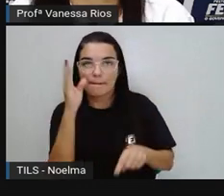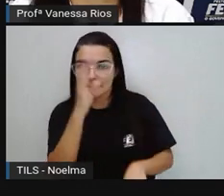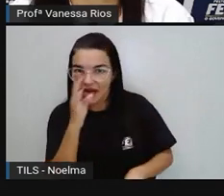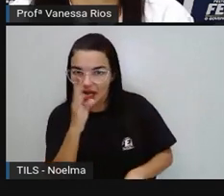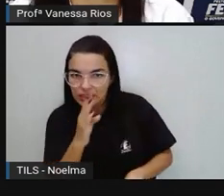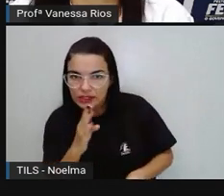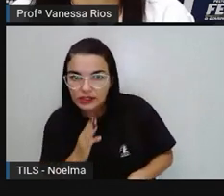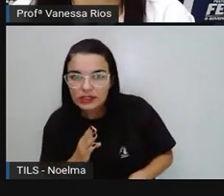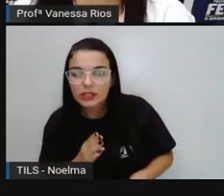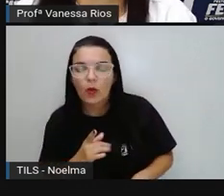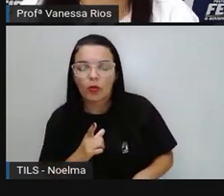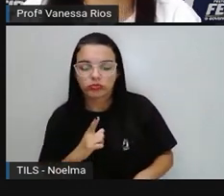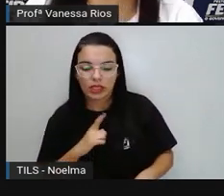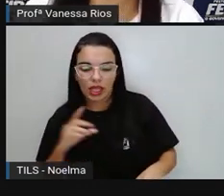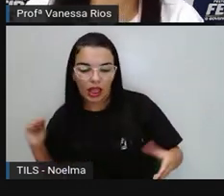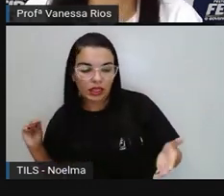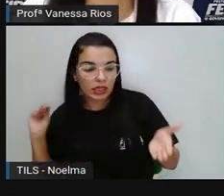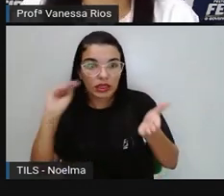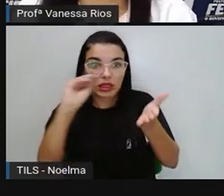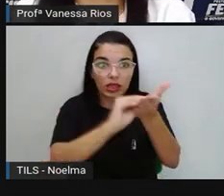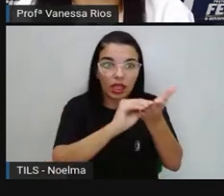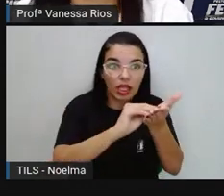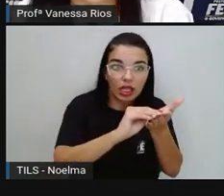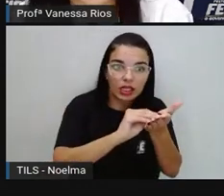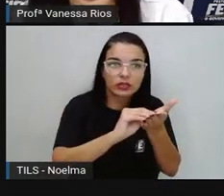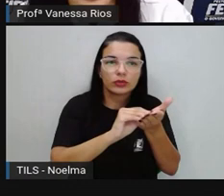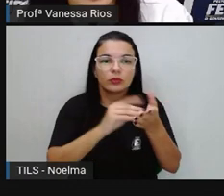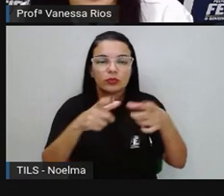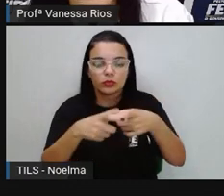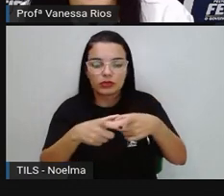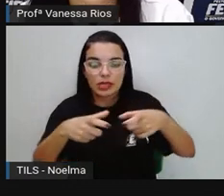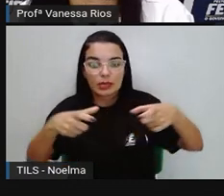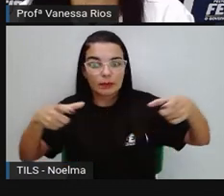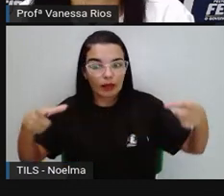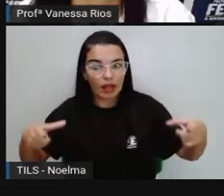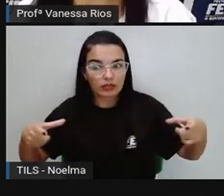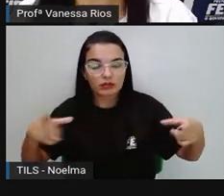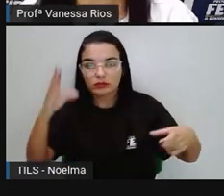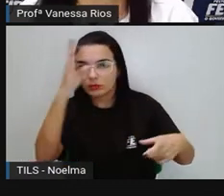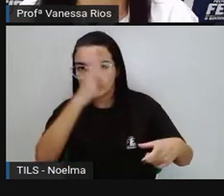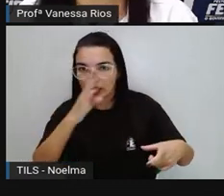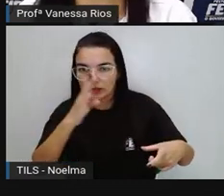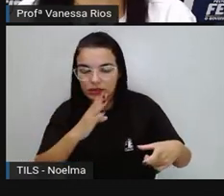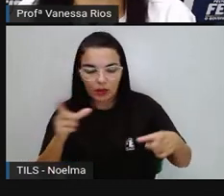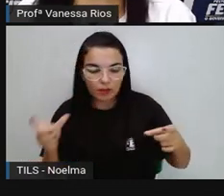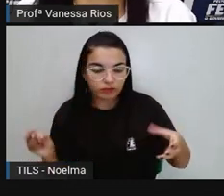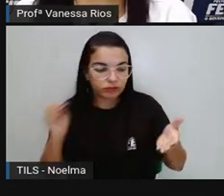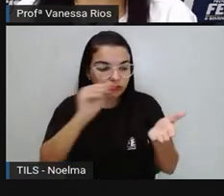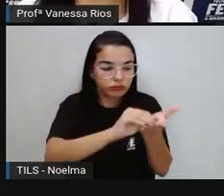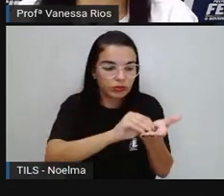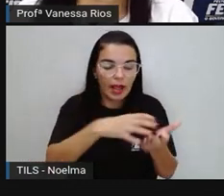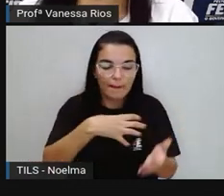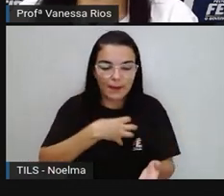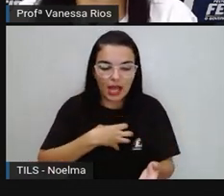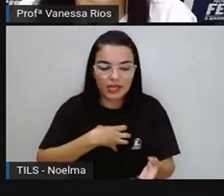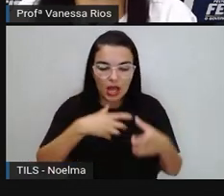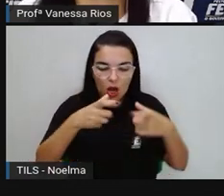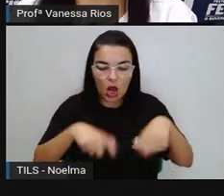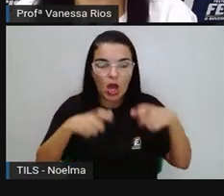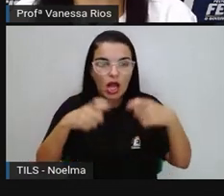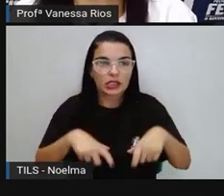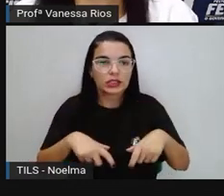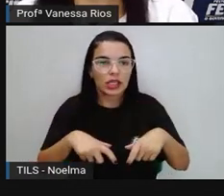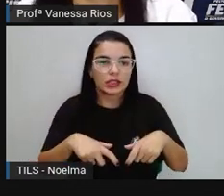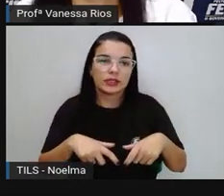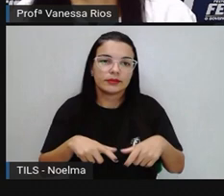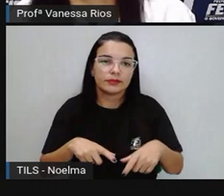onde a Bahia, nesse espaço territorial tão grande que compõe o Brasil, onde a Bahia está localizada.